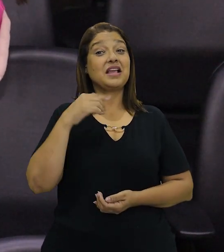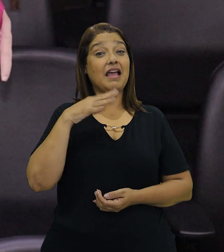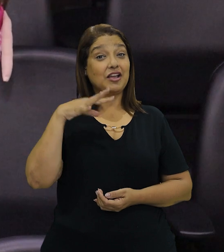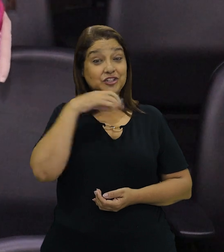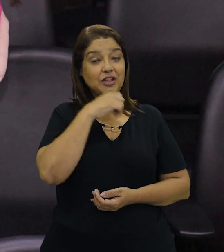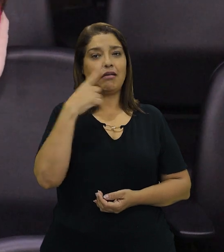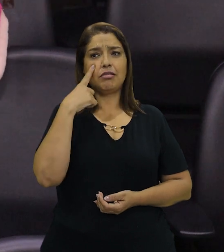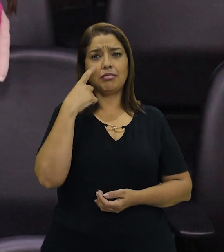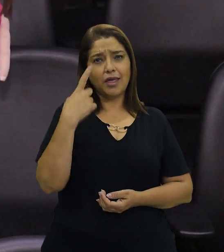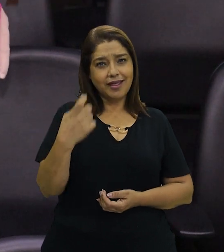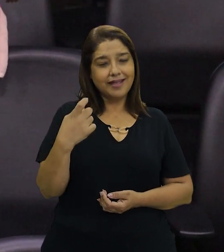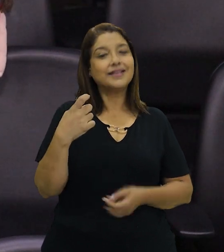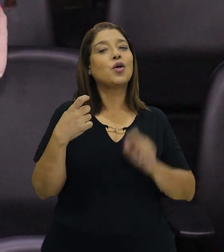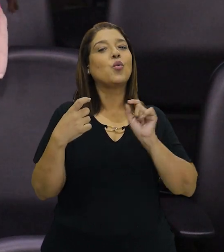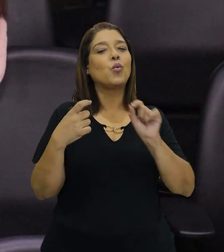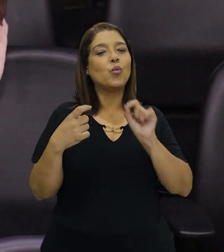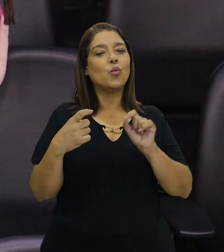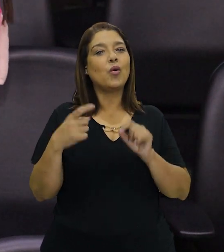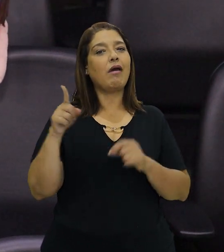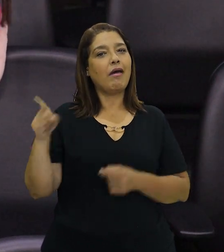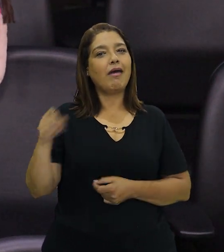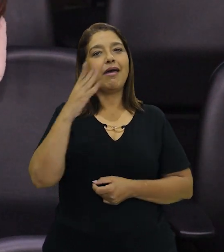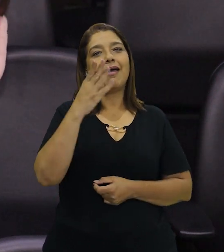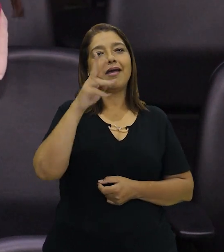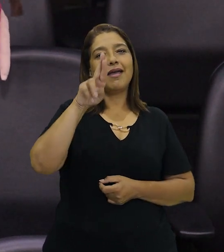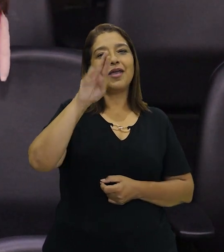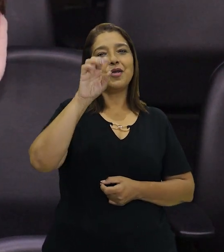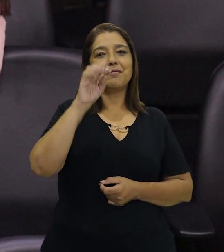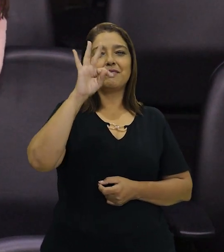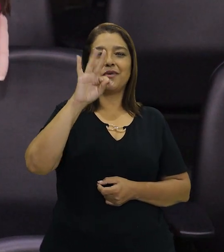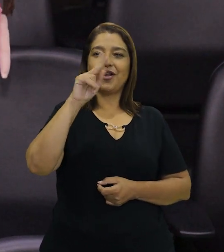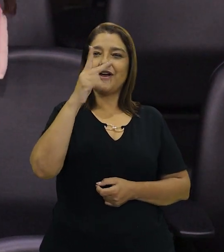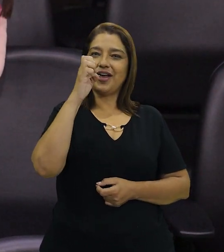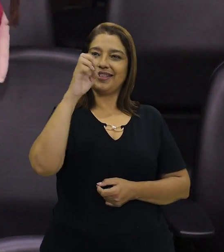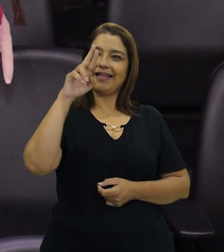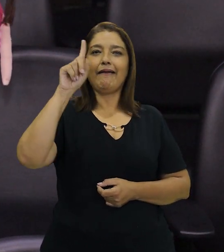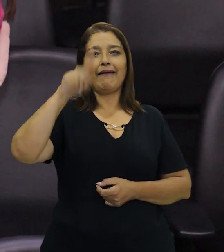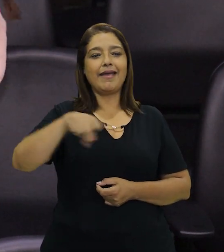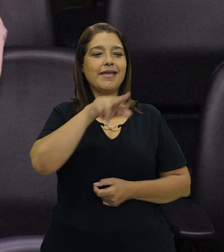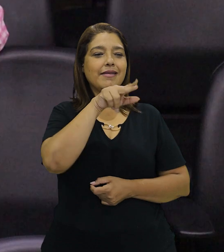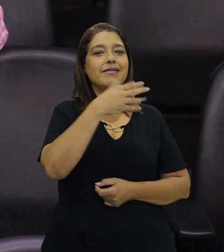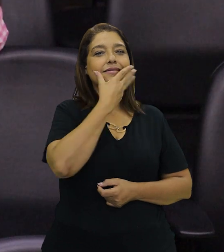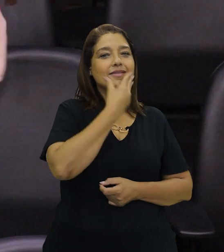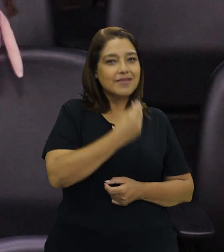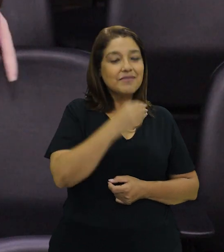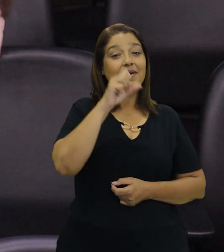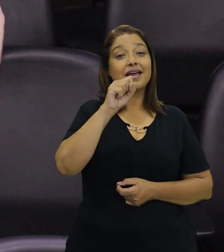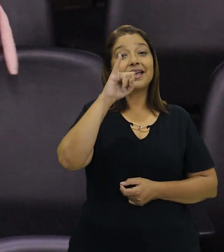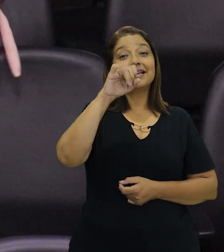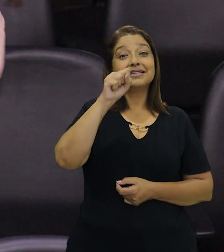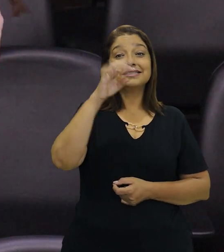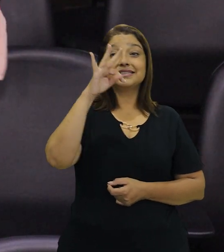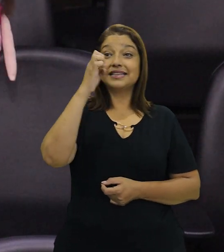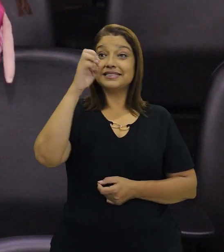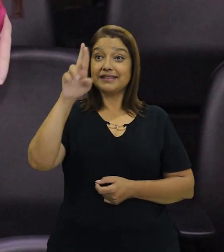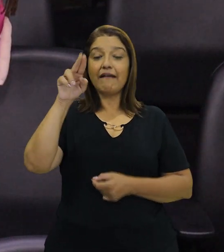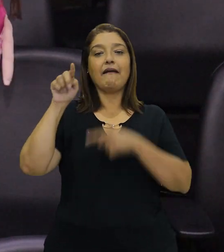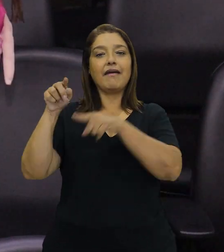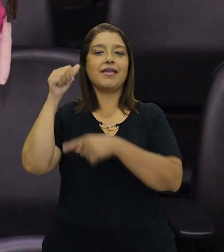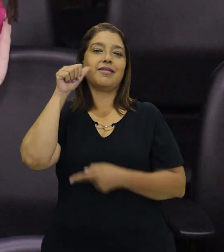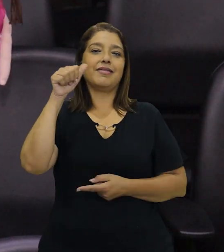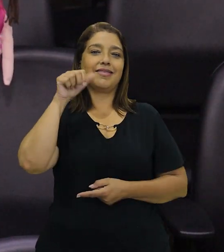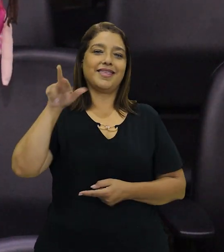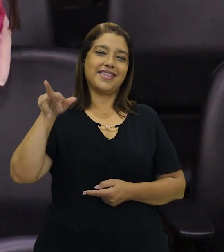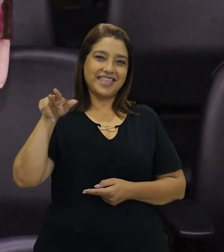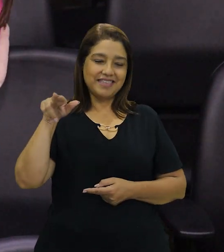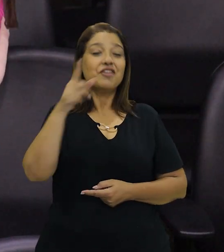que brother significa irmão. E sister significa irmã. E vocês? O que vocês acharam? Ah,